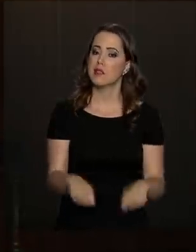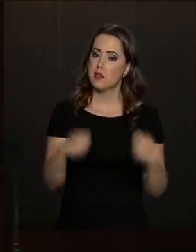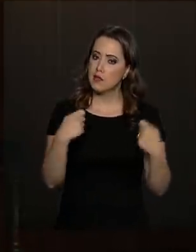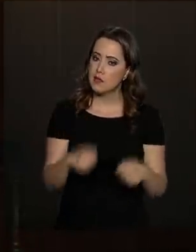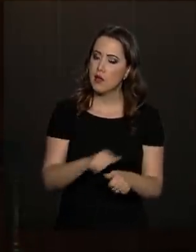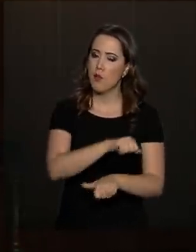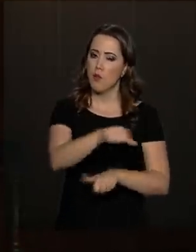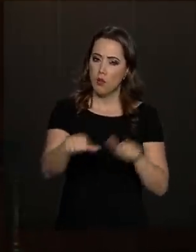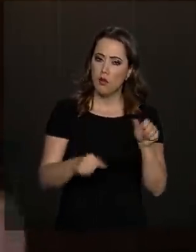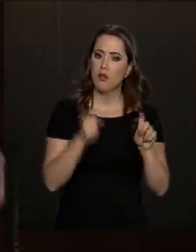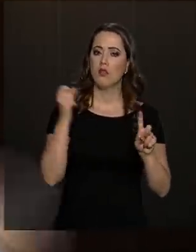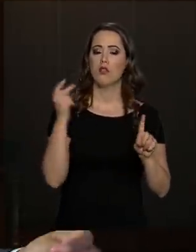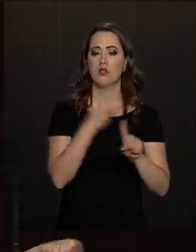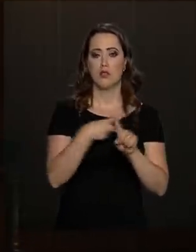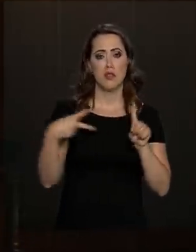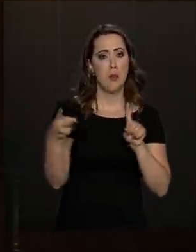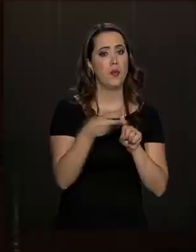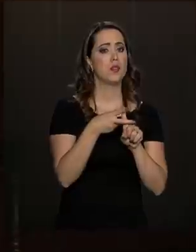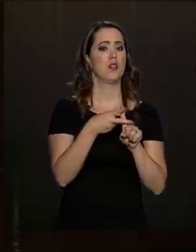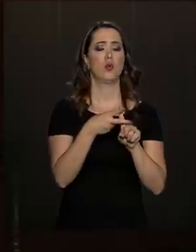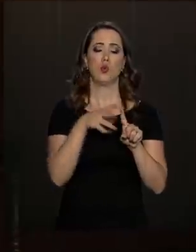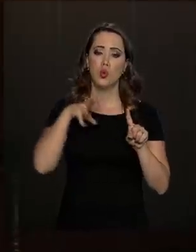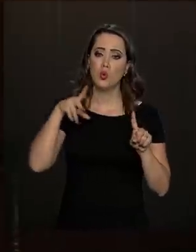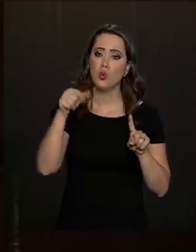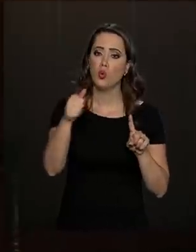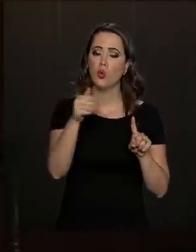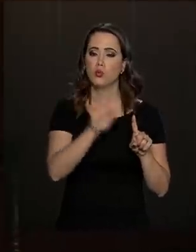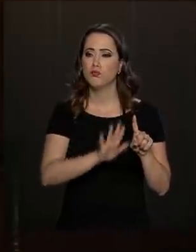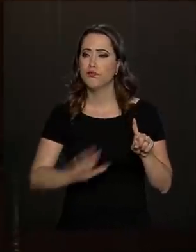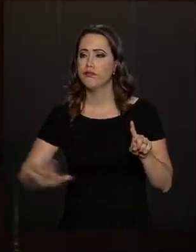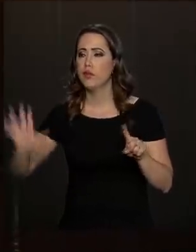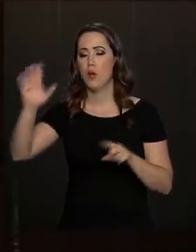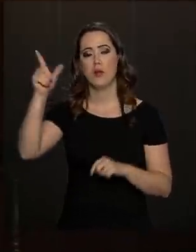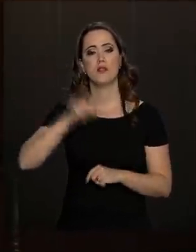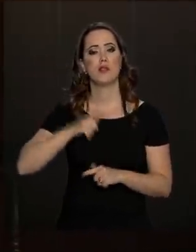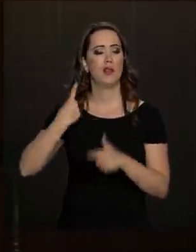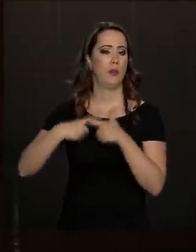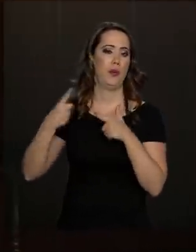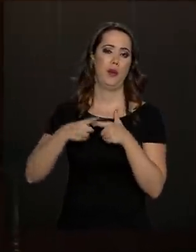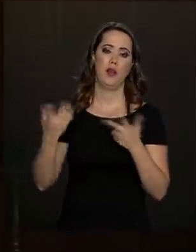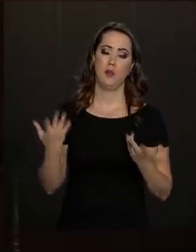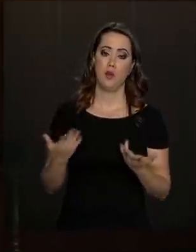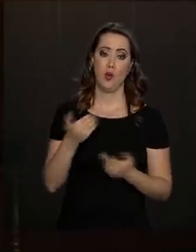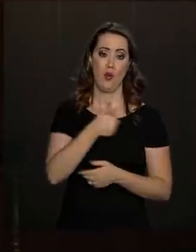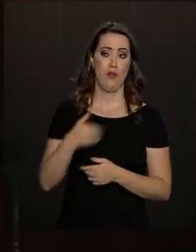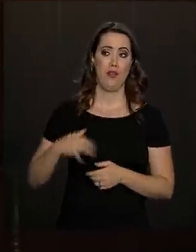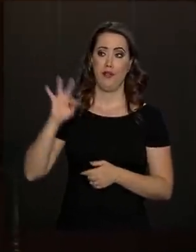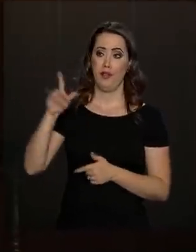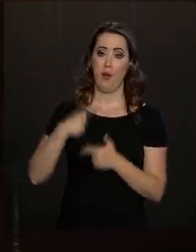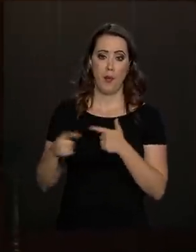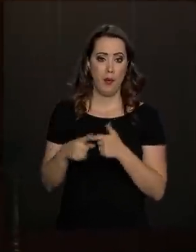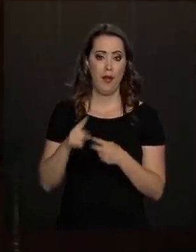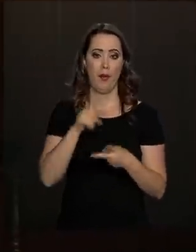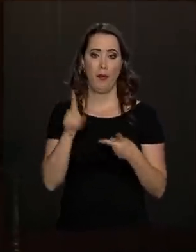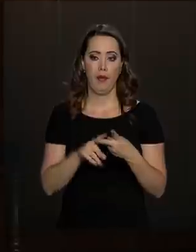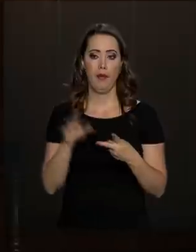prefeituras estão com problemas, os governos estaduais estão com problema, o governo federal está com problema